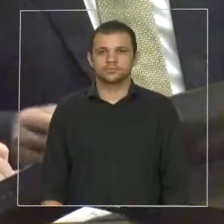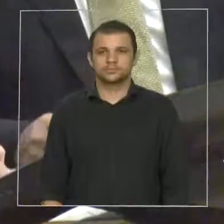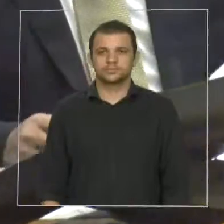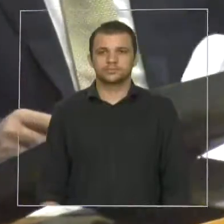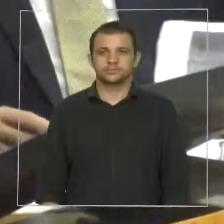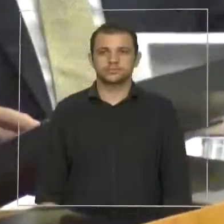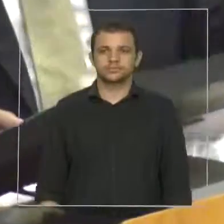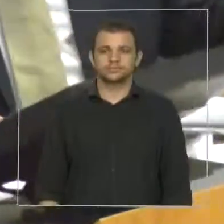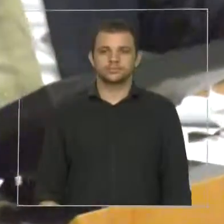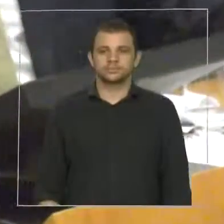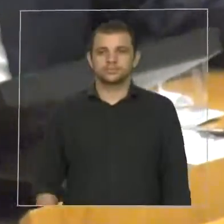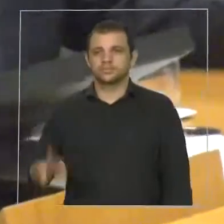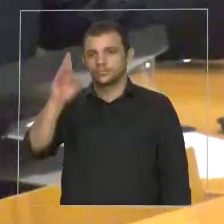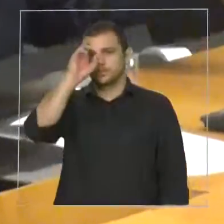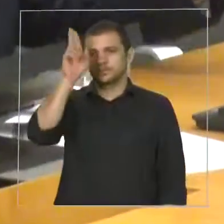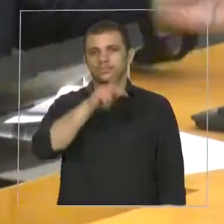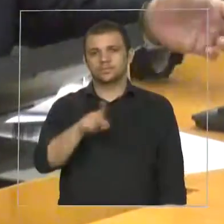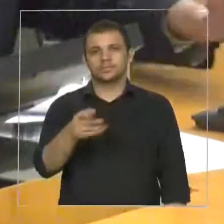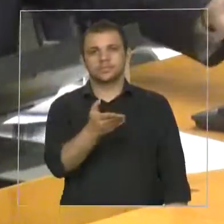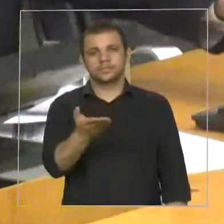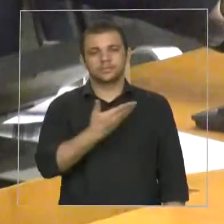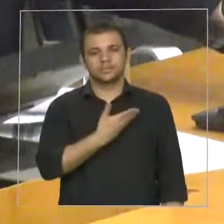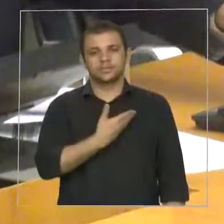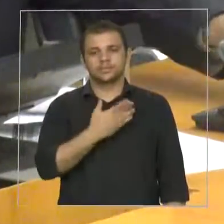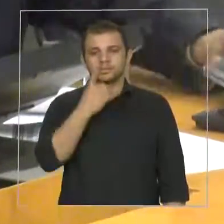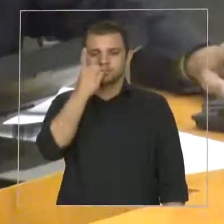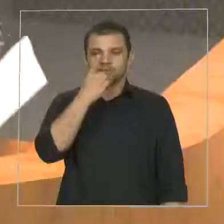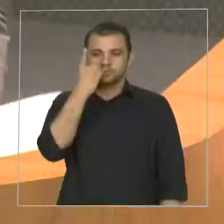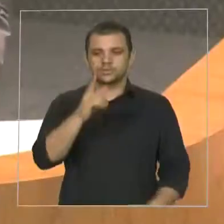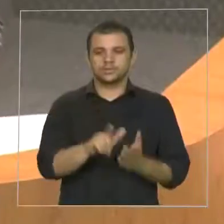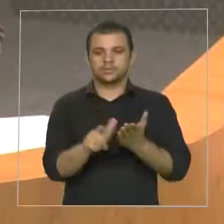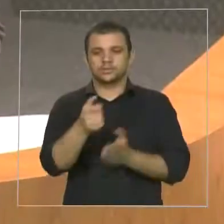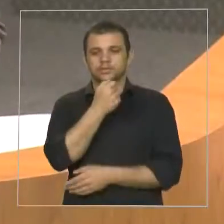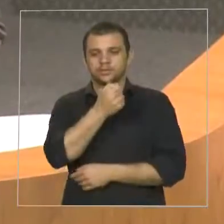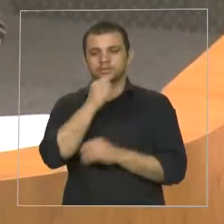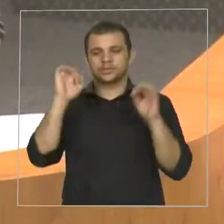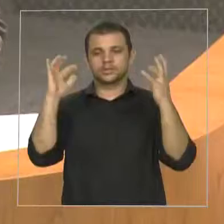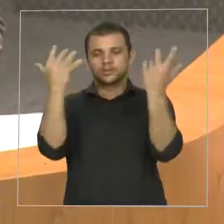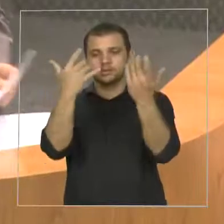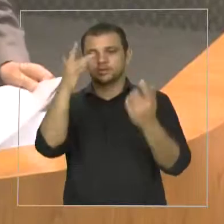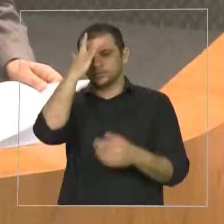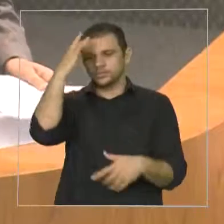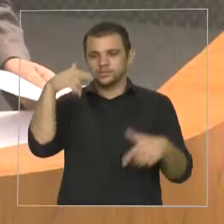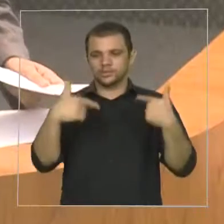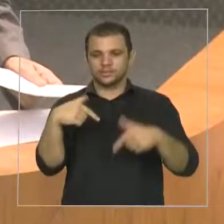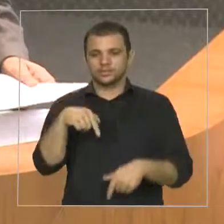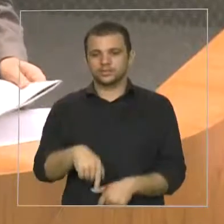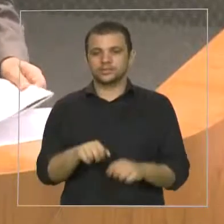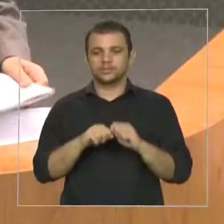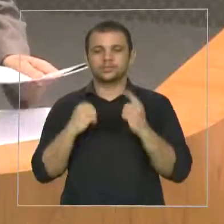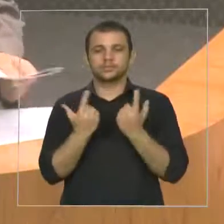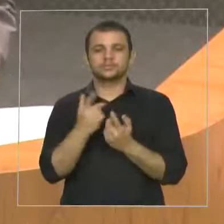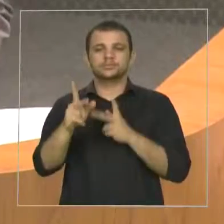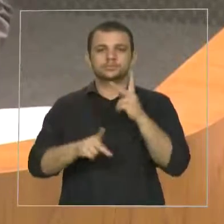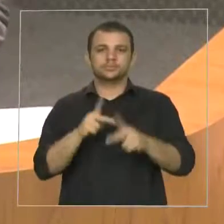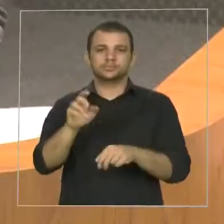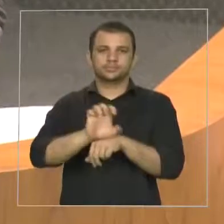Senhor presidente, colegas parlamentares, imprensa, galeria, servidores, povo do Maranhão, senhor presidente,